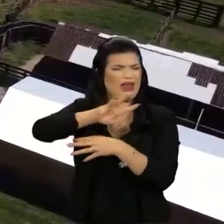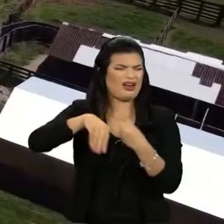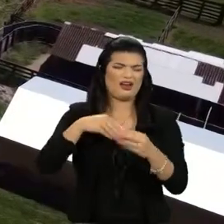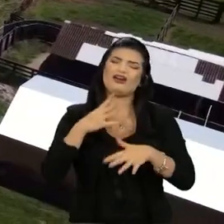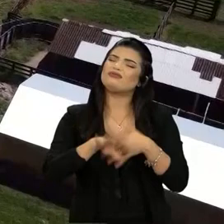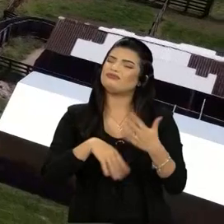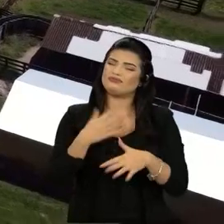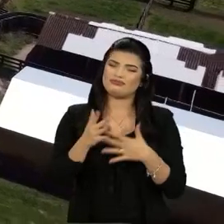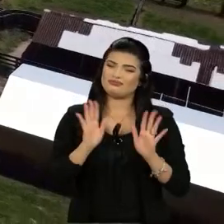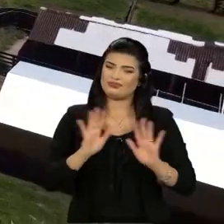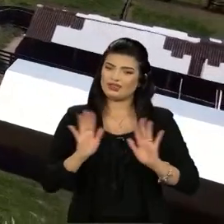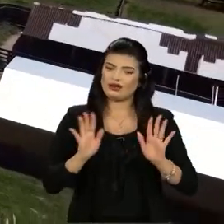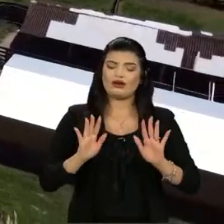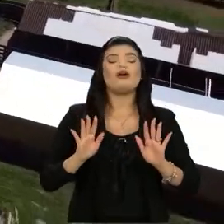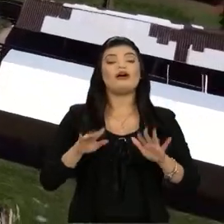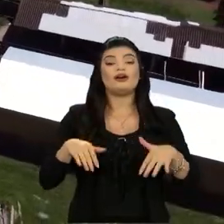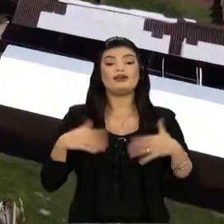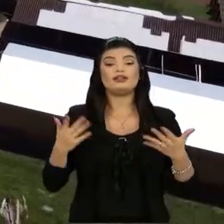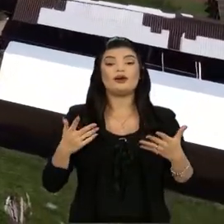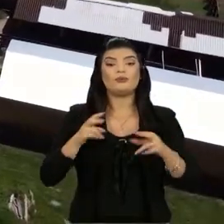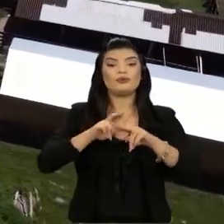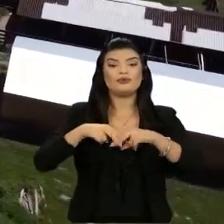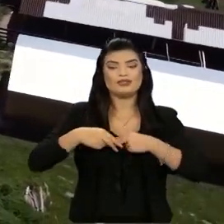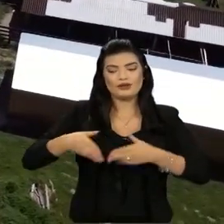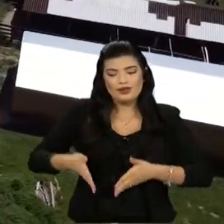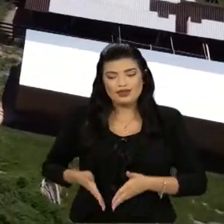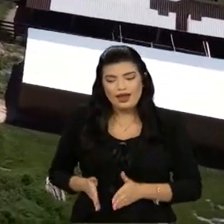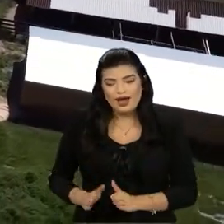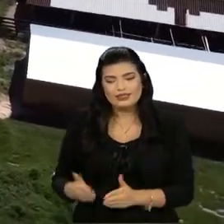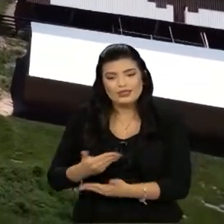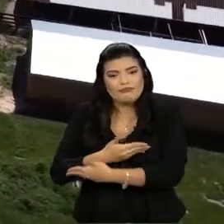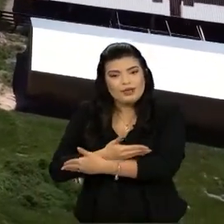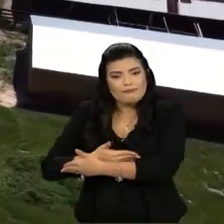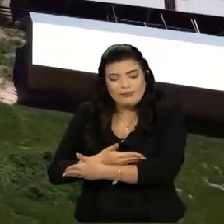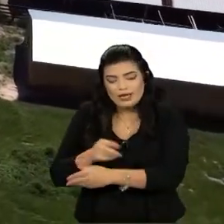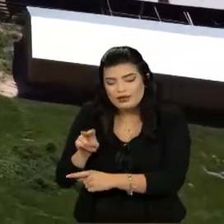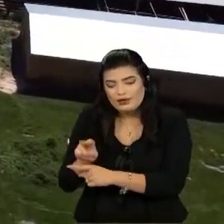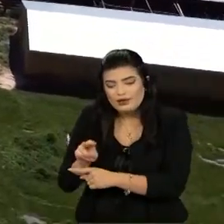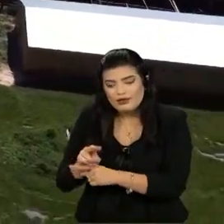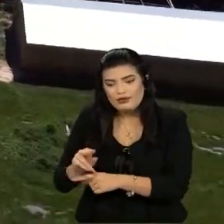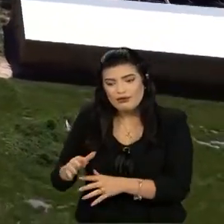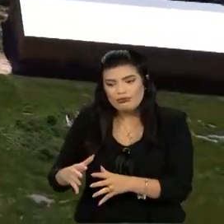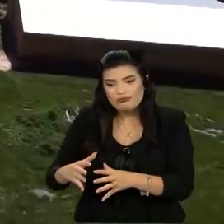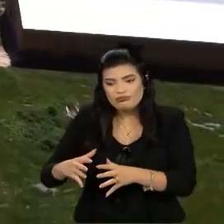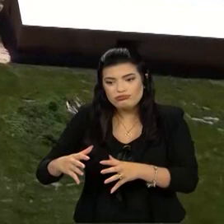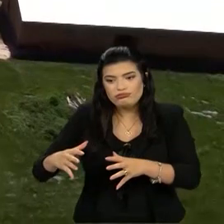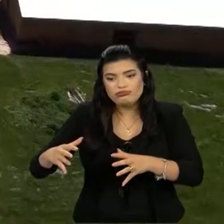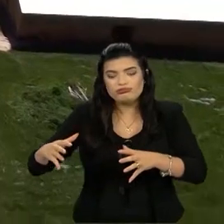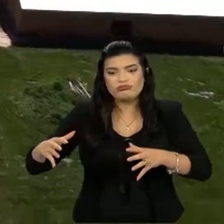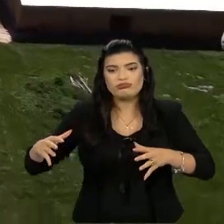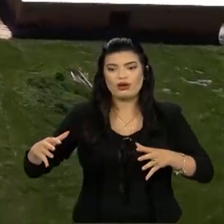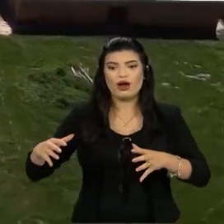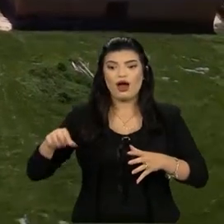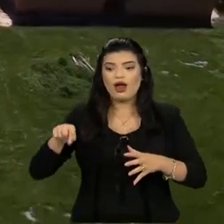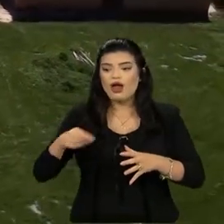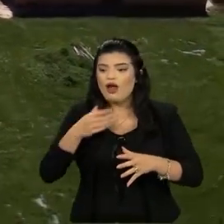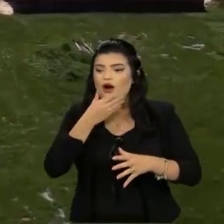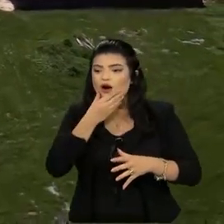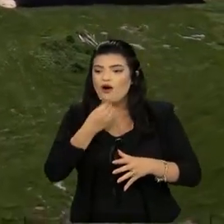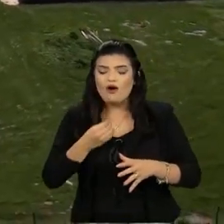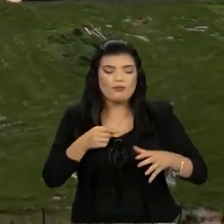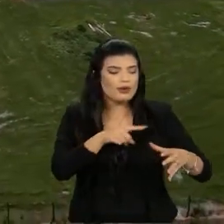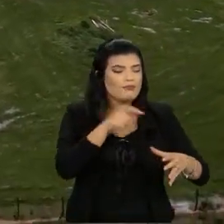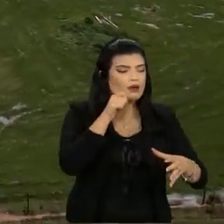desde o nascimento, a gente vem monitorando isso. O que a gente já enxerga? Que os machos ganham aí, na média,